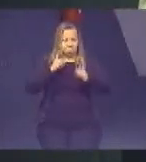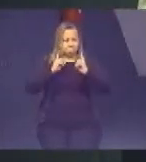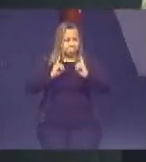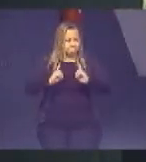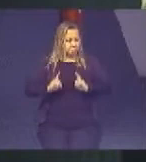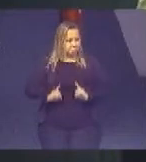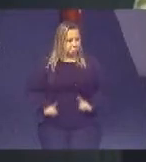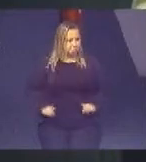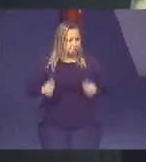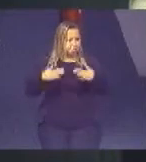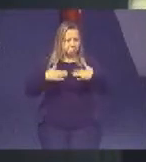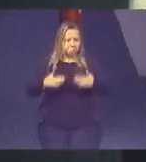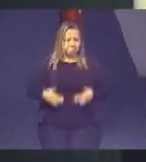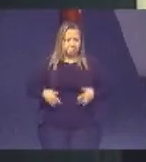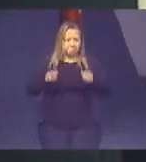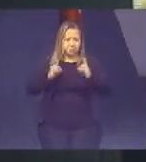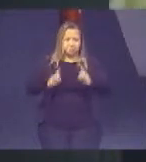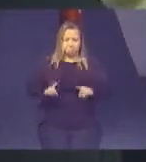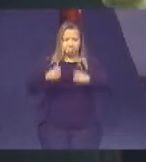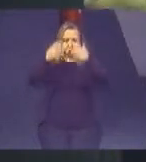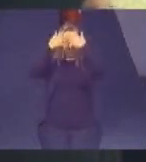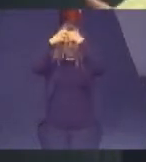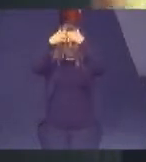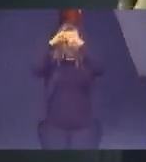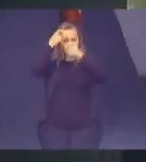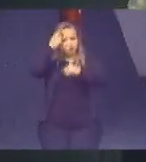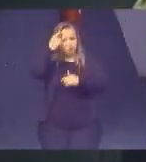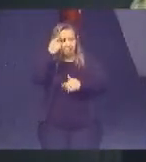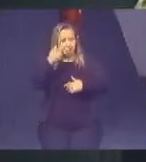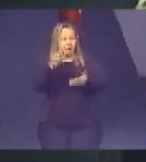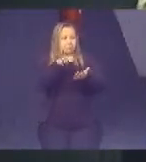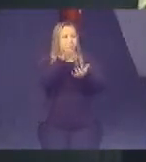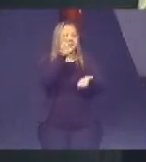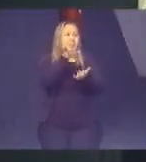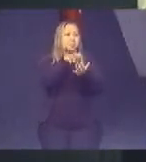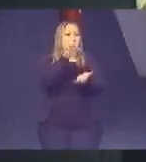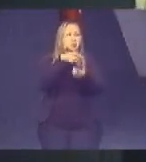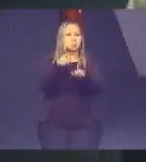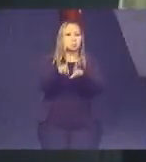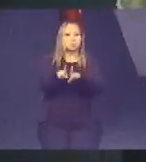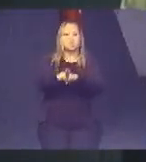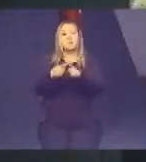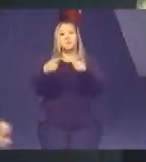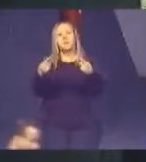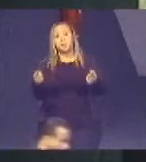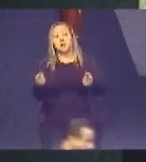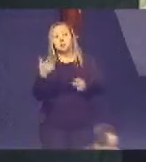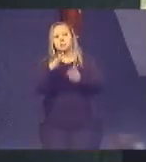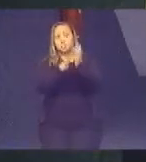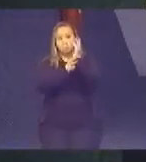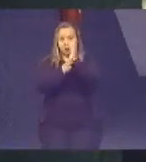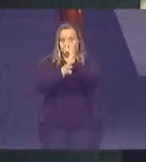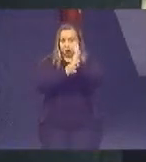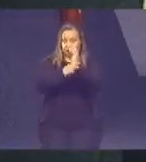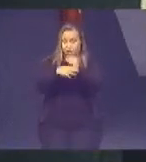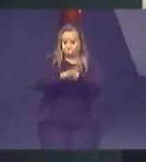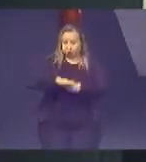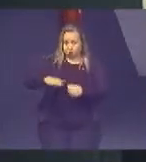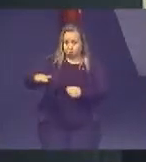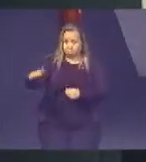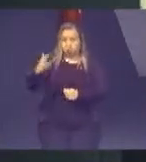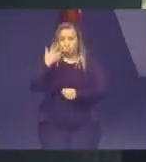físicos, sejam os deficientes mentais, sejam os idosos, mas garantir às crianças,